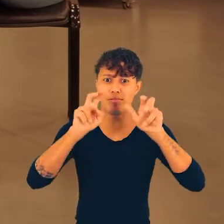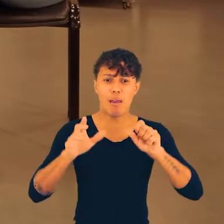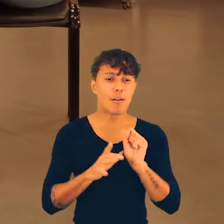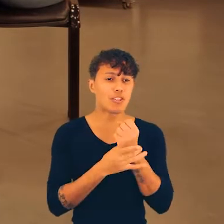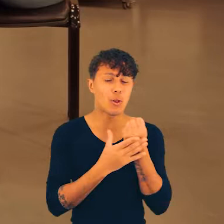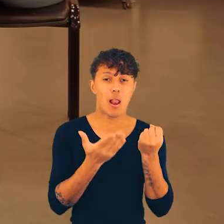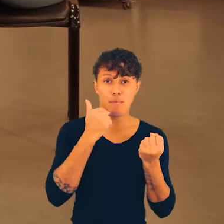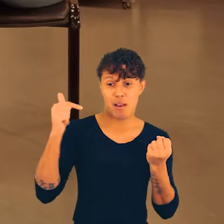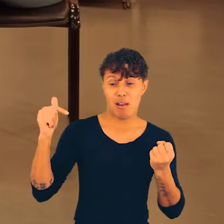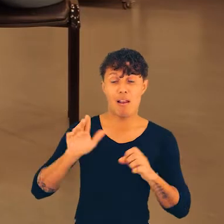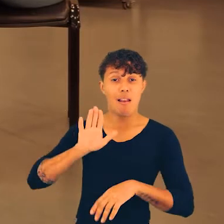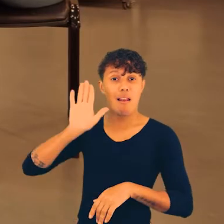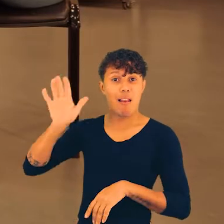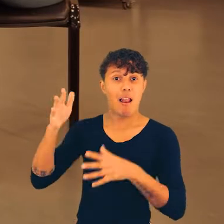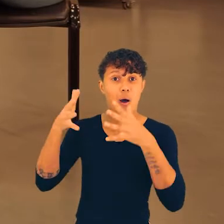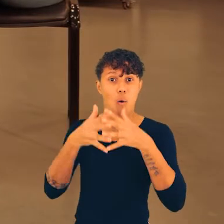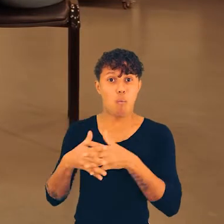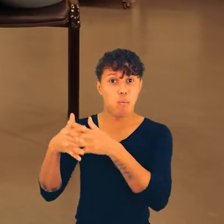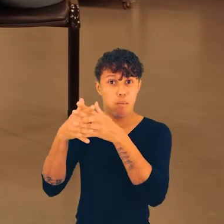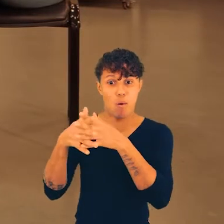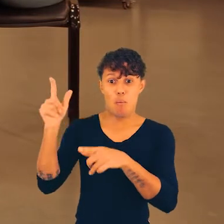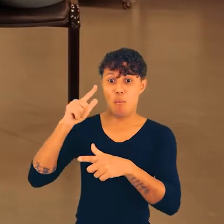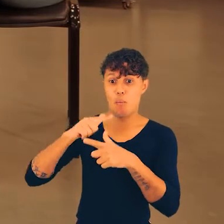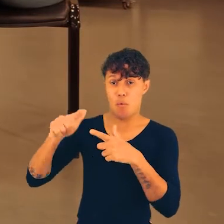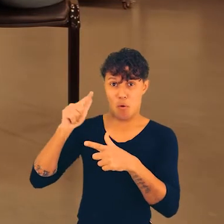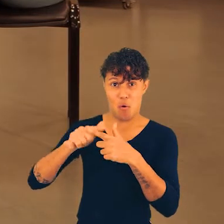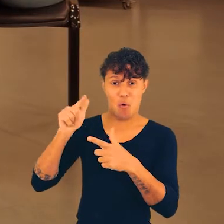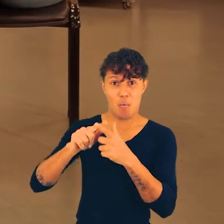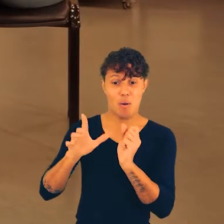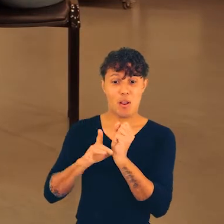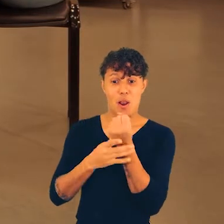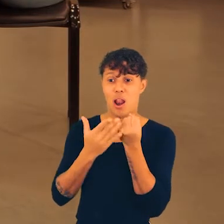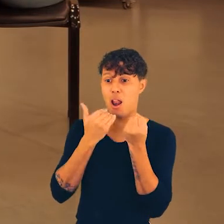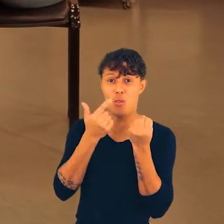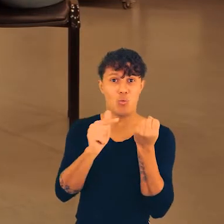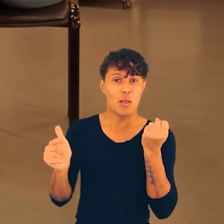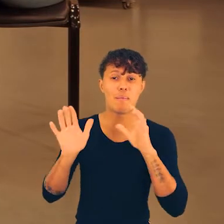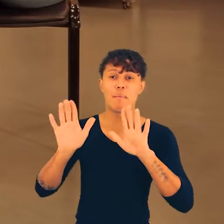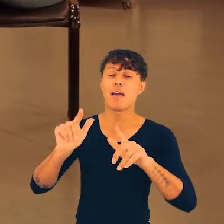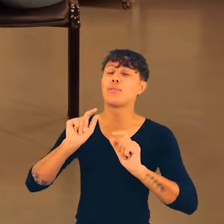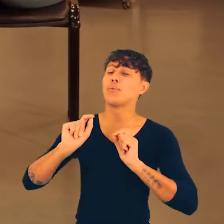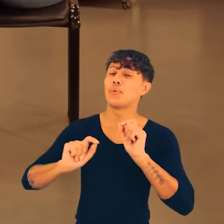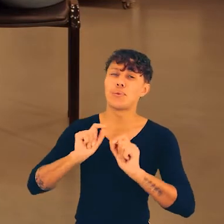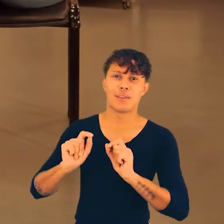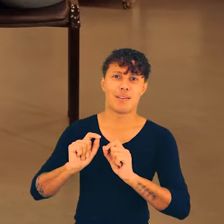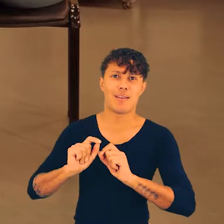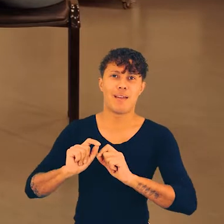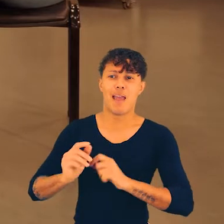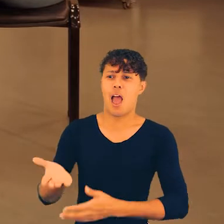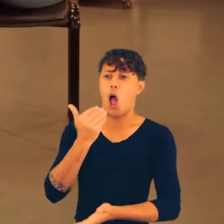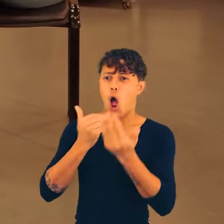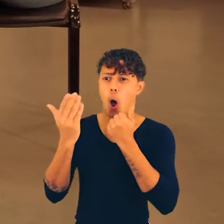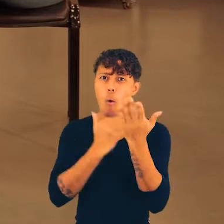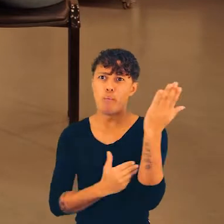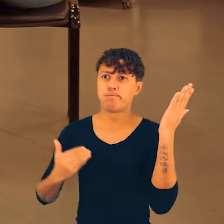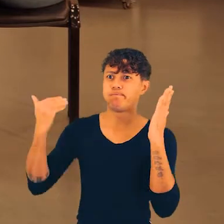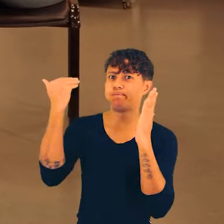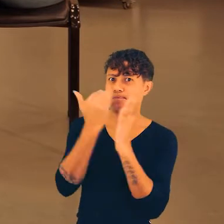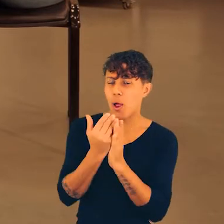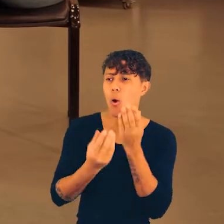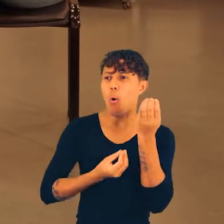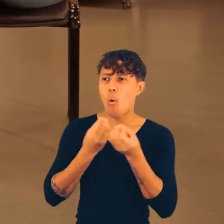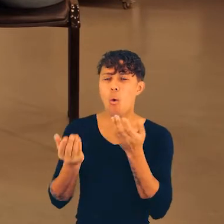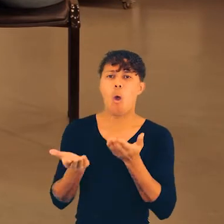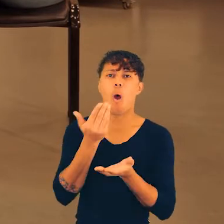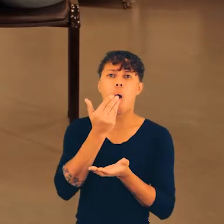alimentar. É o você estava trazendo aqui nos Estados Unidos. Tem um grave problema de segurança alimentar, mas está relacionado ao consumo